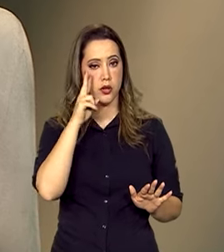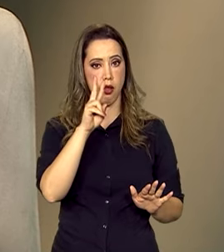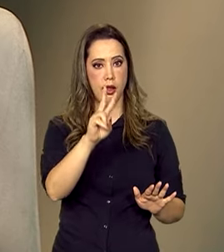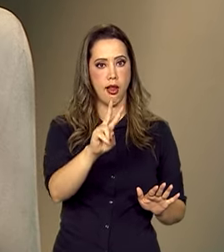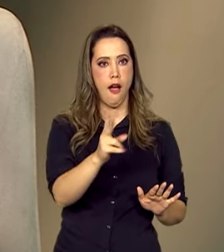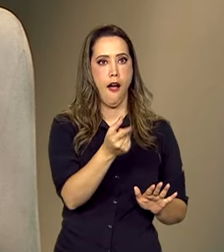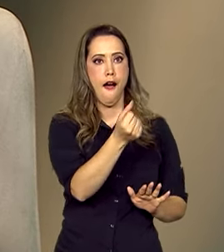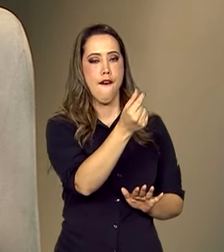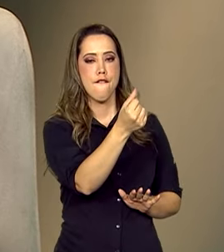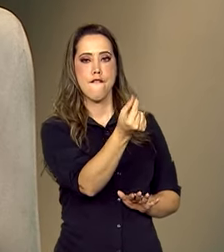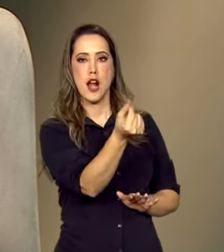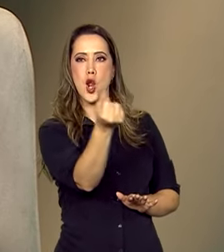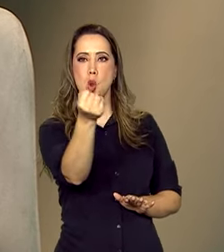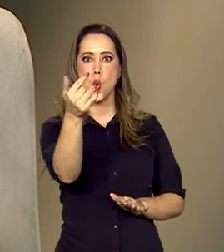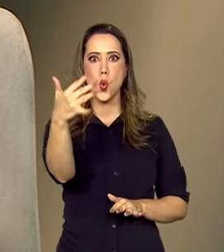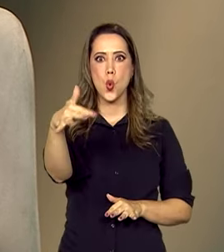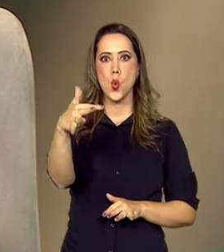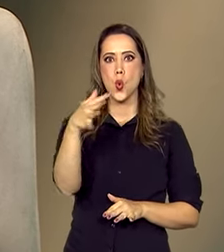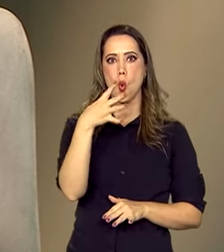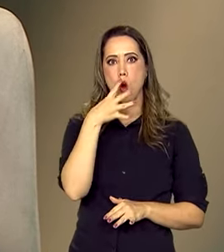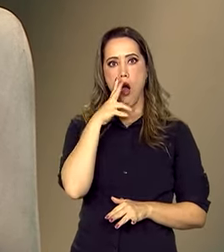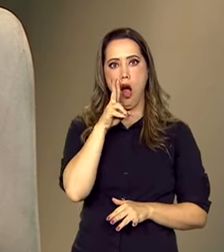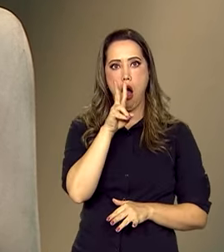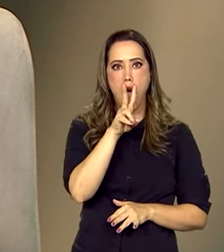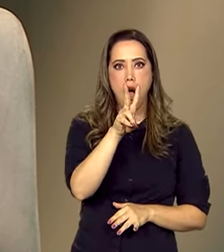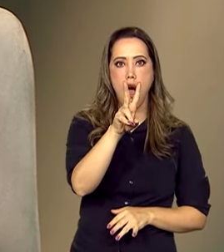ofertas muito sedutoras,